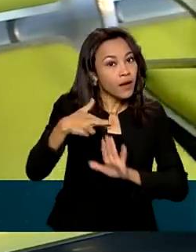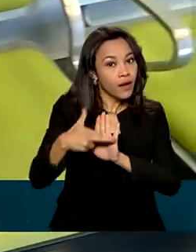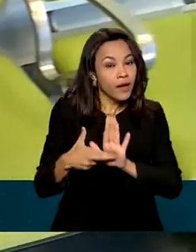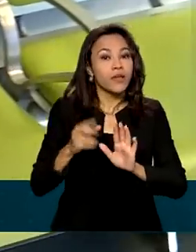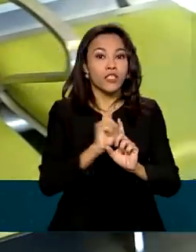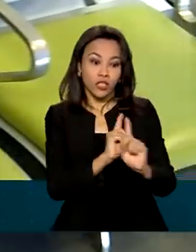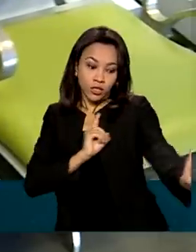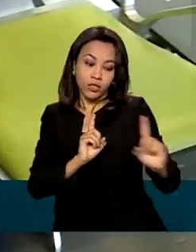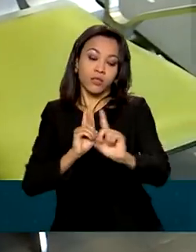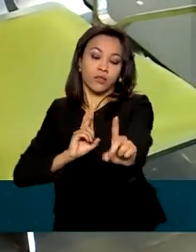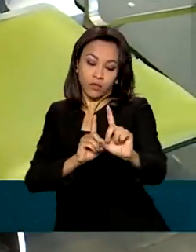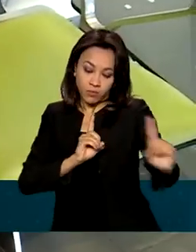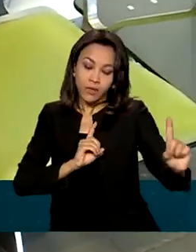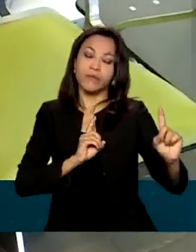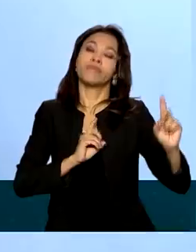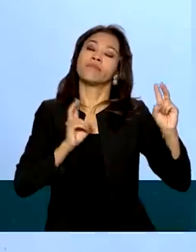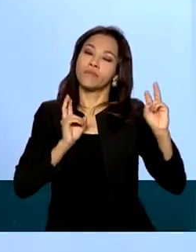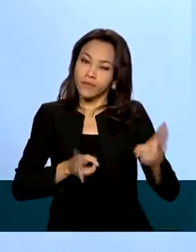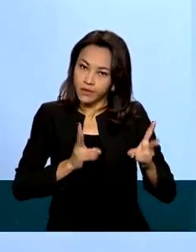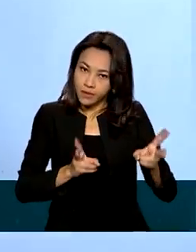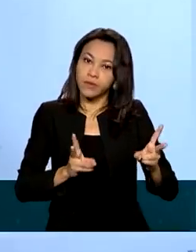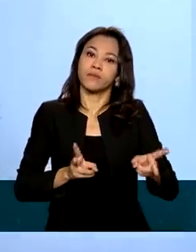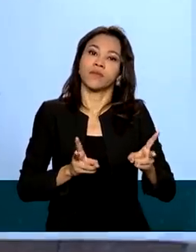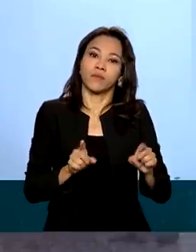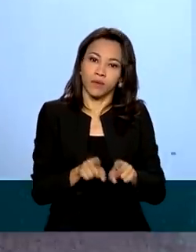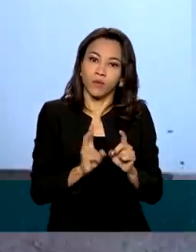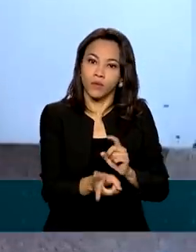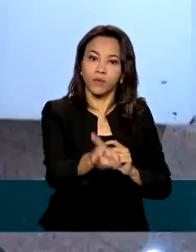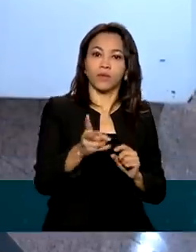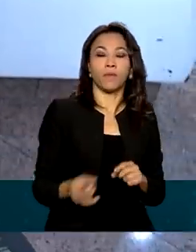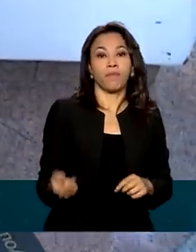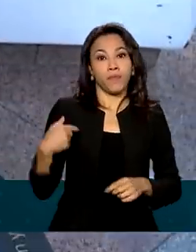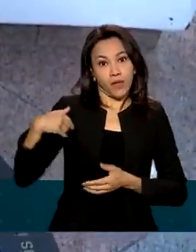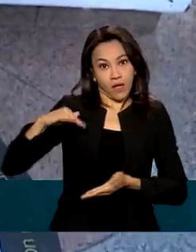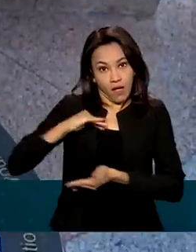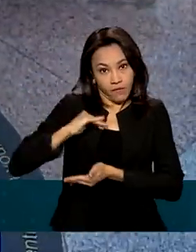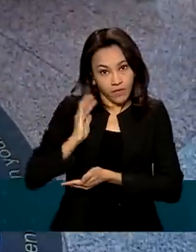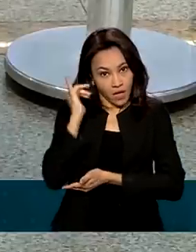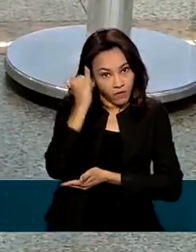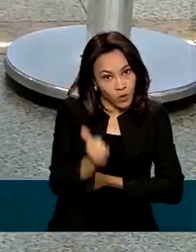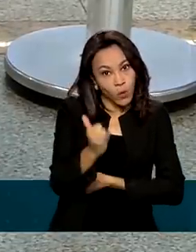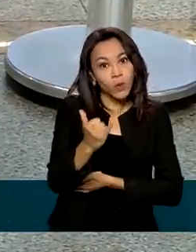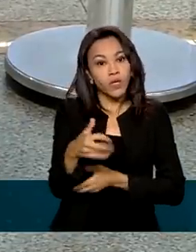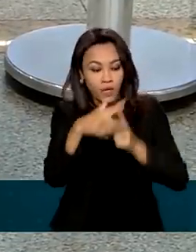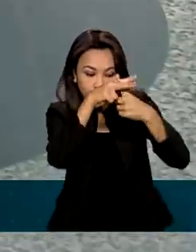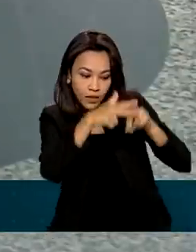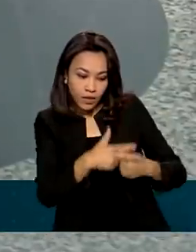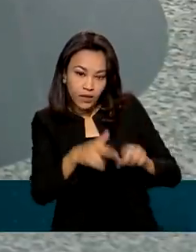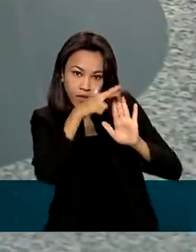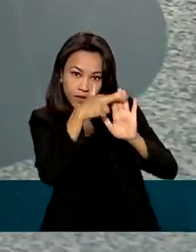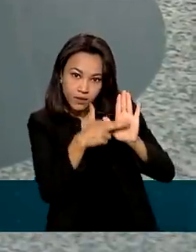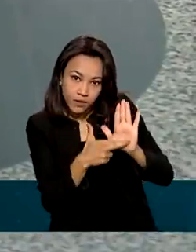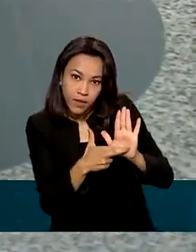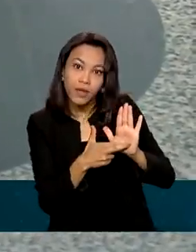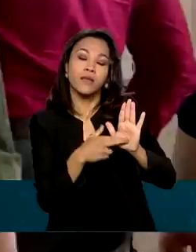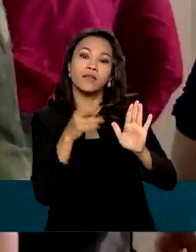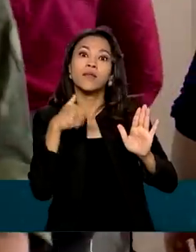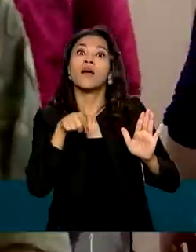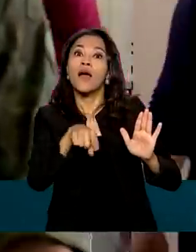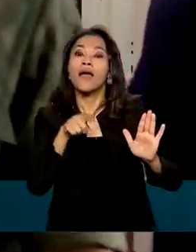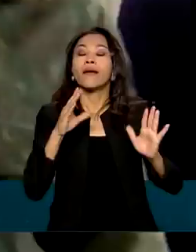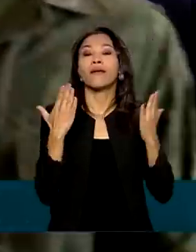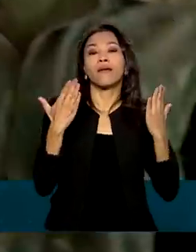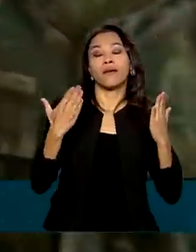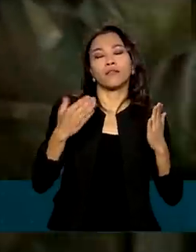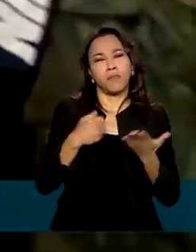continua recomendado sempre que possível. De acordo com a Anvisa, a atualização das regras foi possível graças ao desenvolvimento de